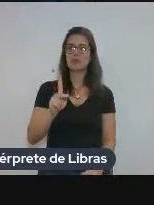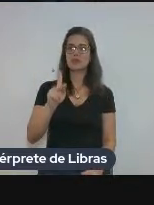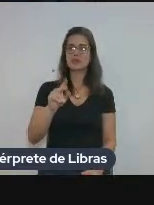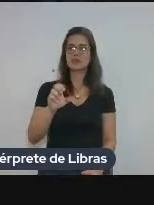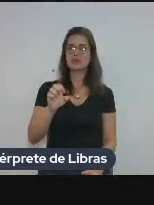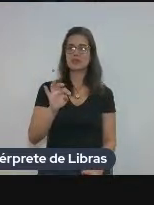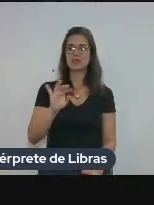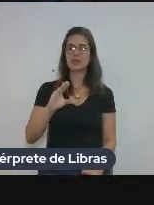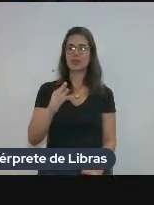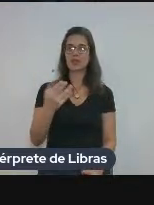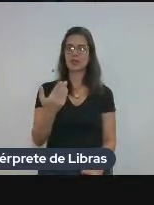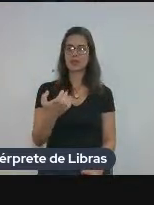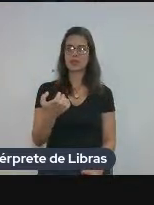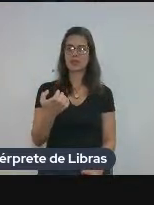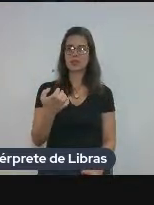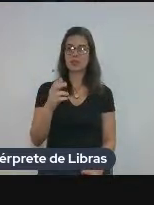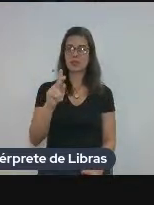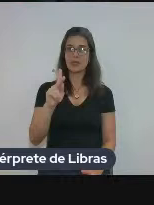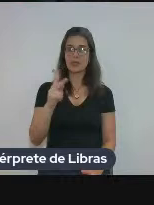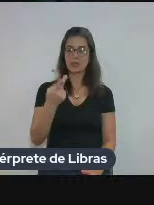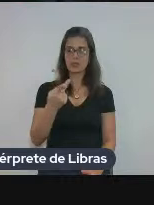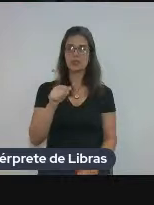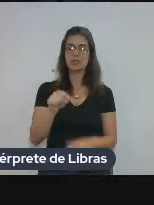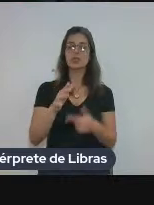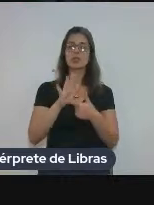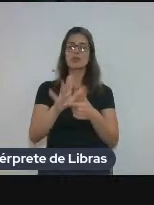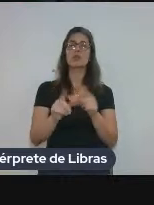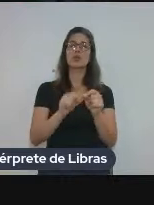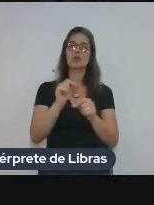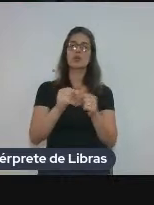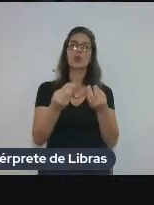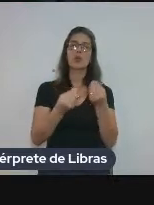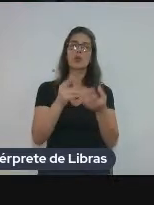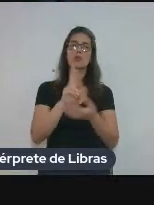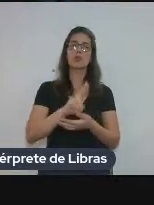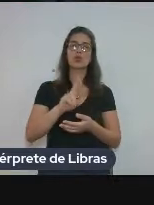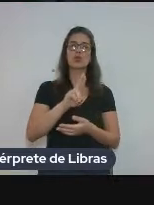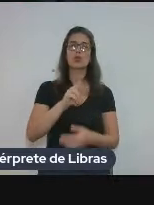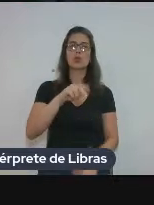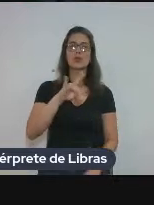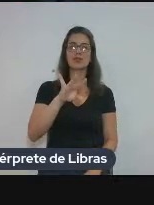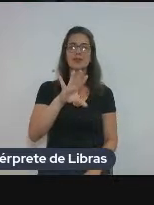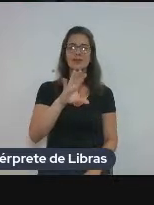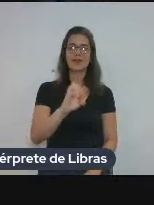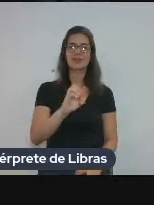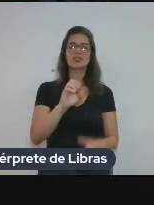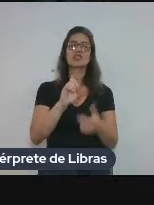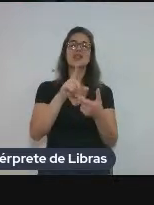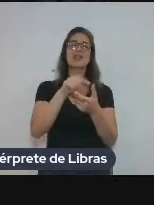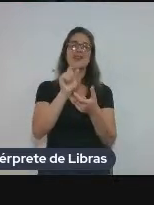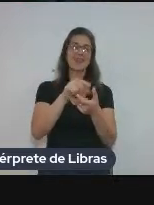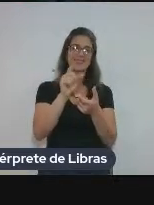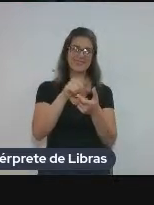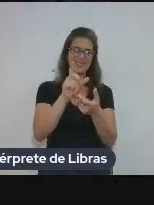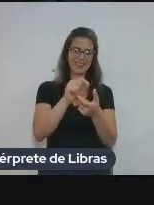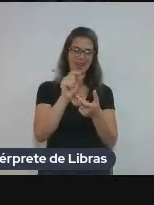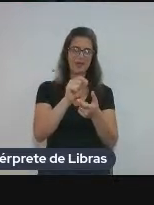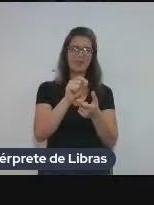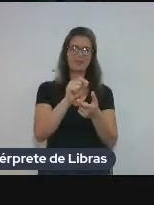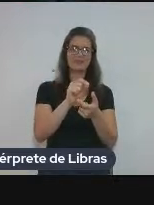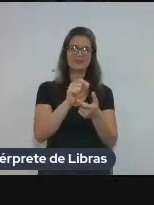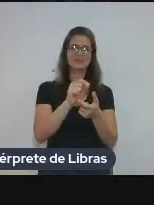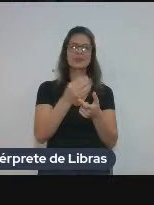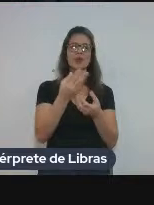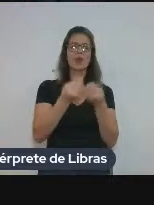é uma ferramenta que mostra para a gente o comportamento das unidades lexicais. Que é muito bom para quem está fazendo